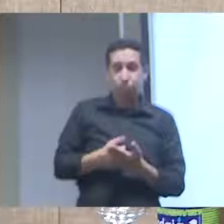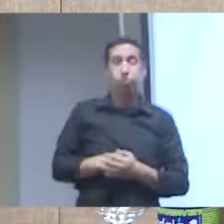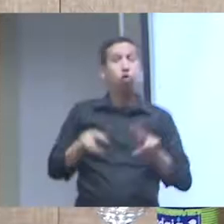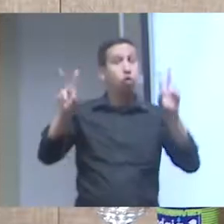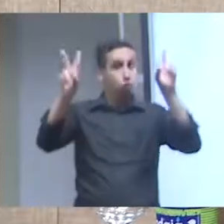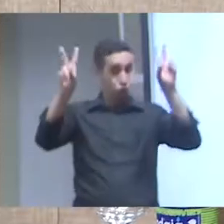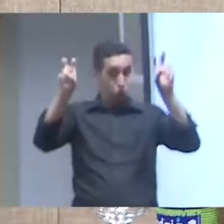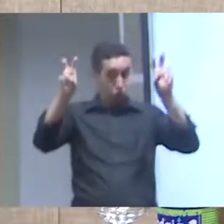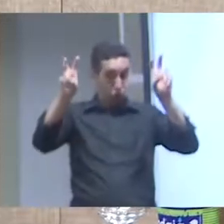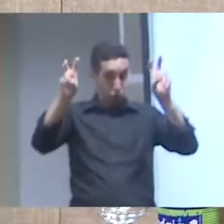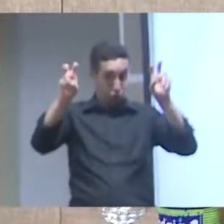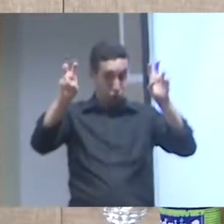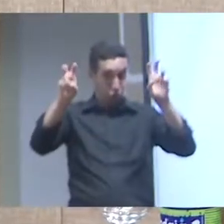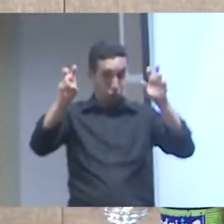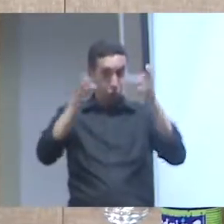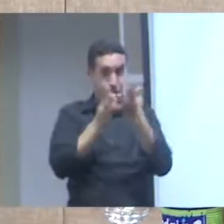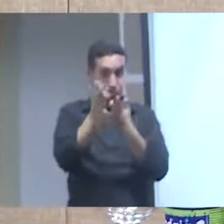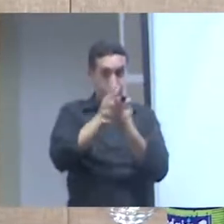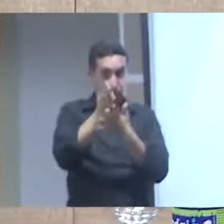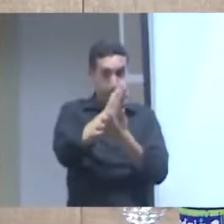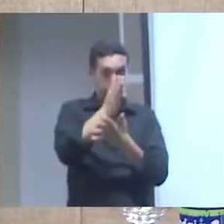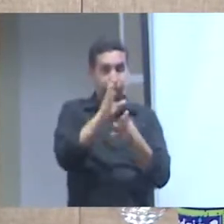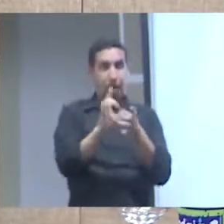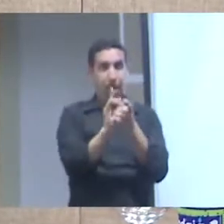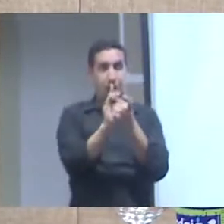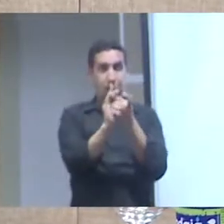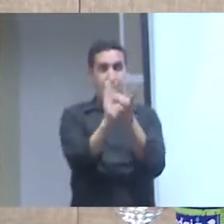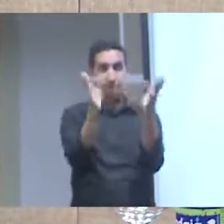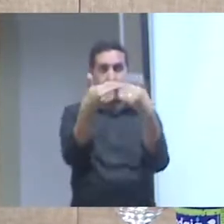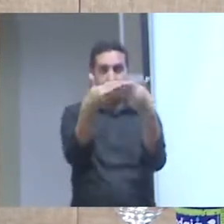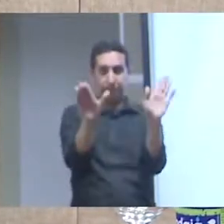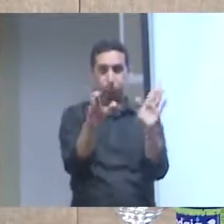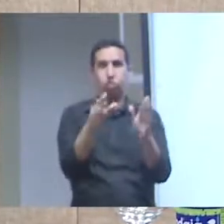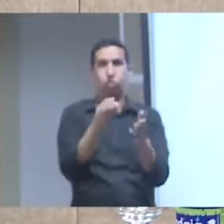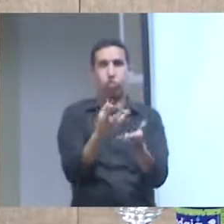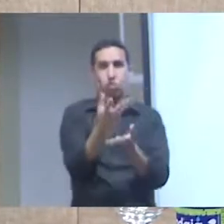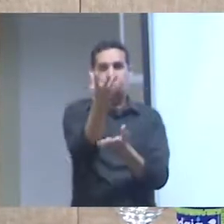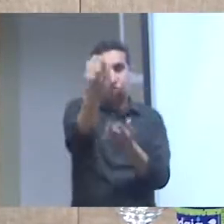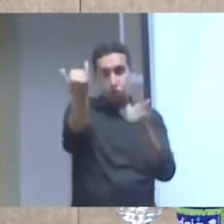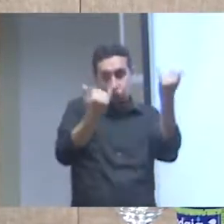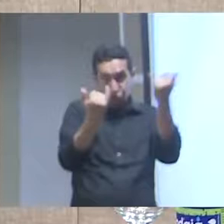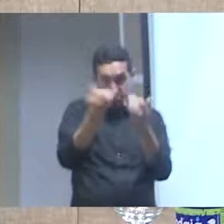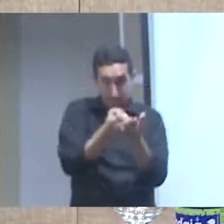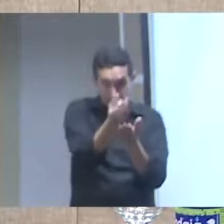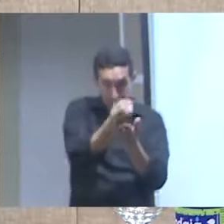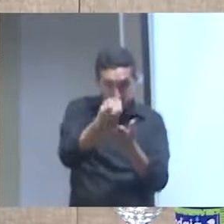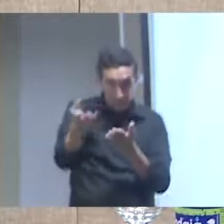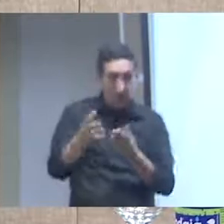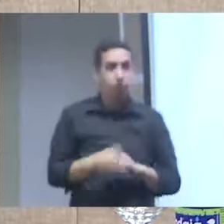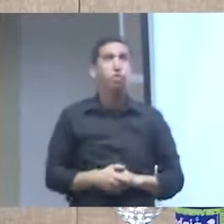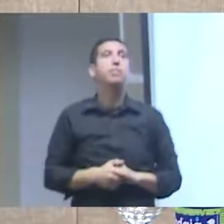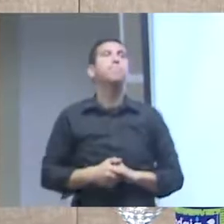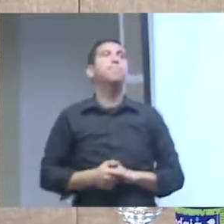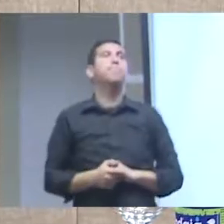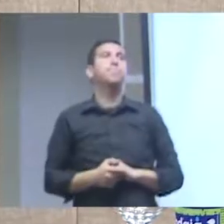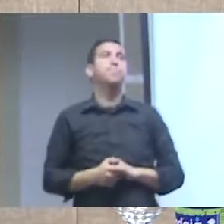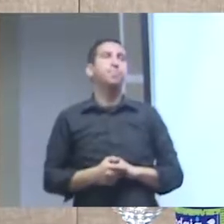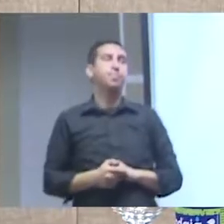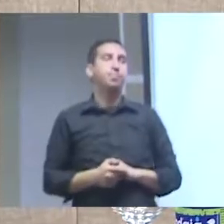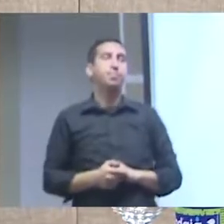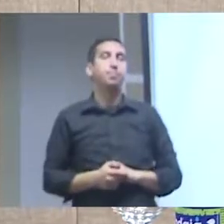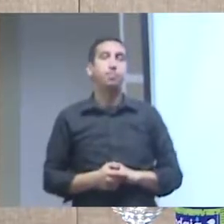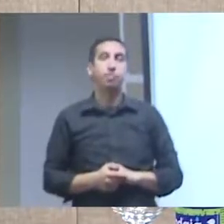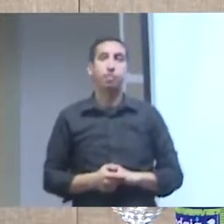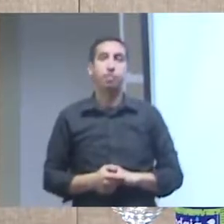democratização de dados eu faço uma distinção entre visualização de dados e visualização da informação visualização de